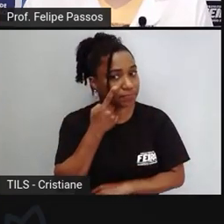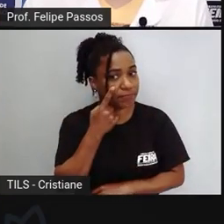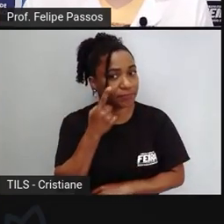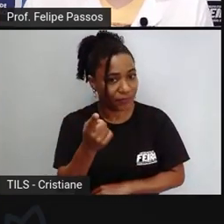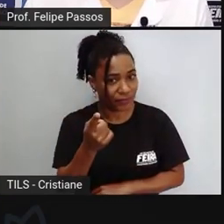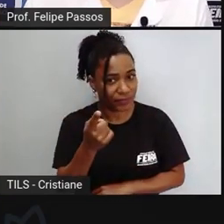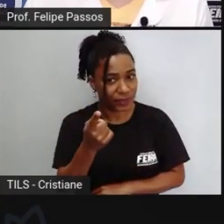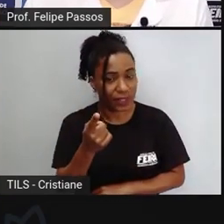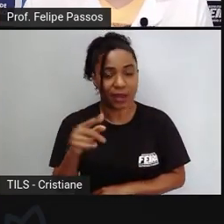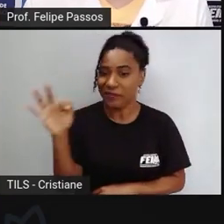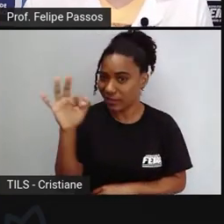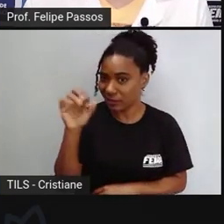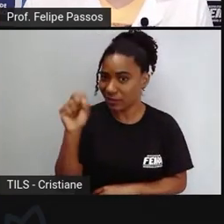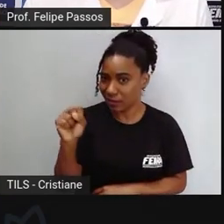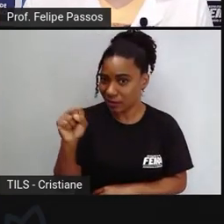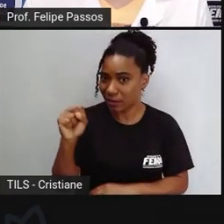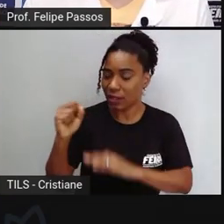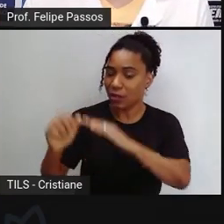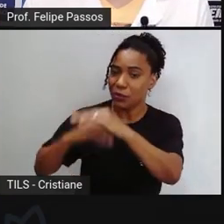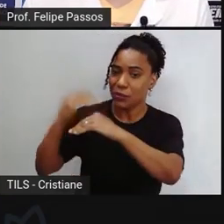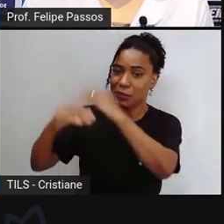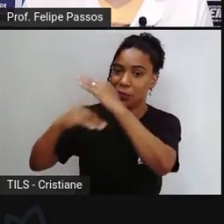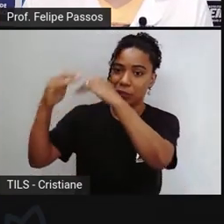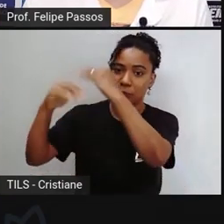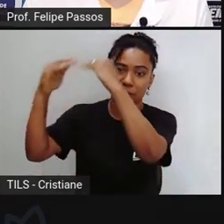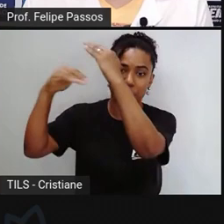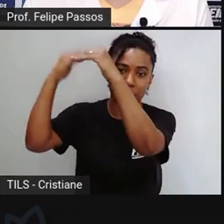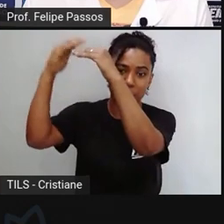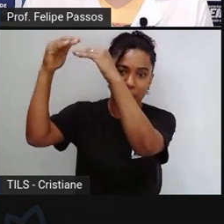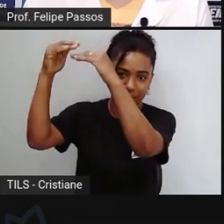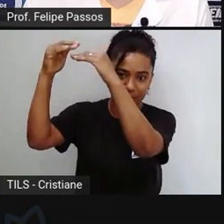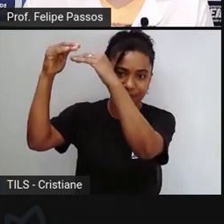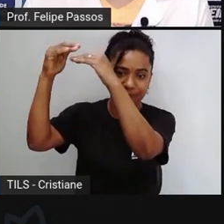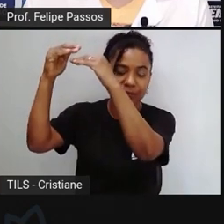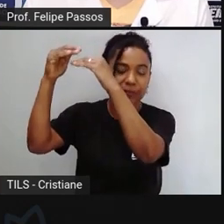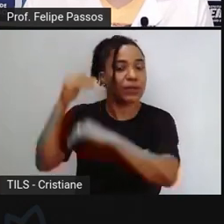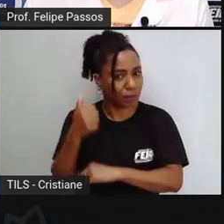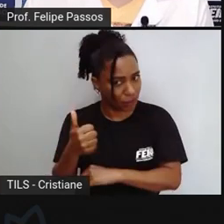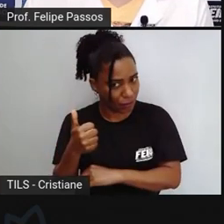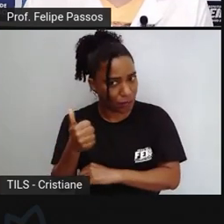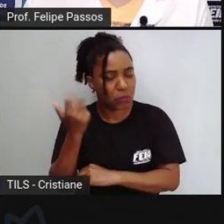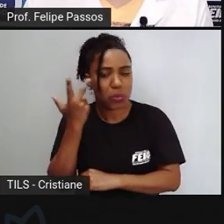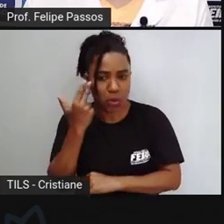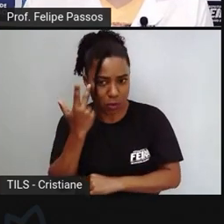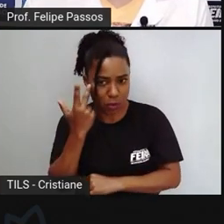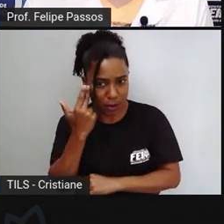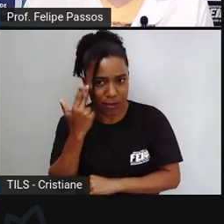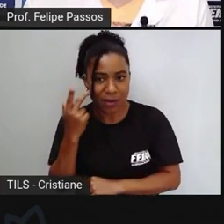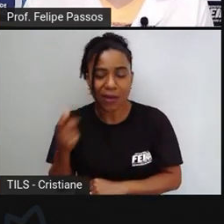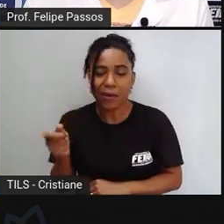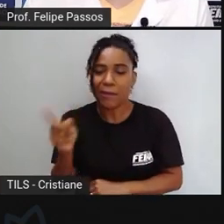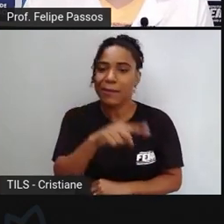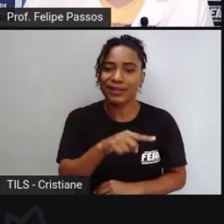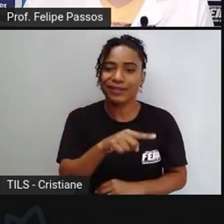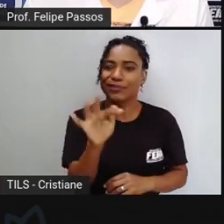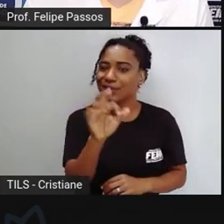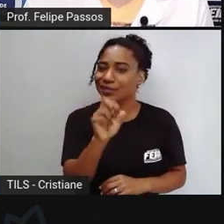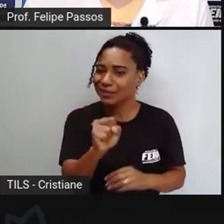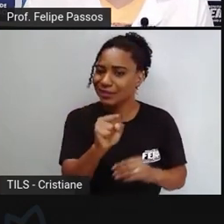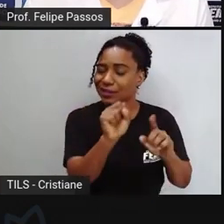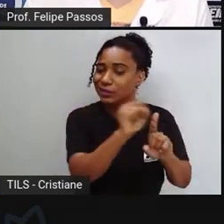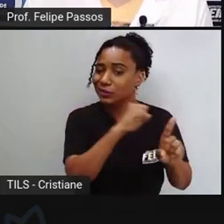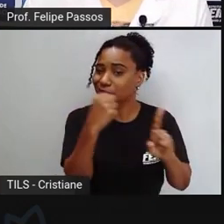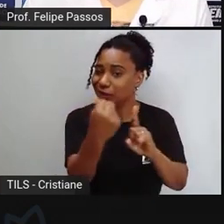crescimento, e sim no ordenamento da nossa sociedade.